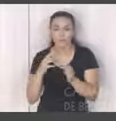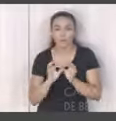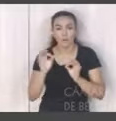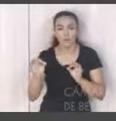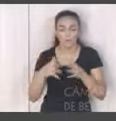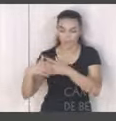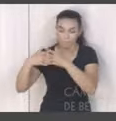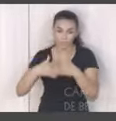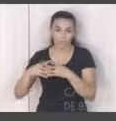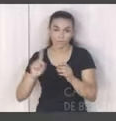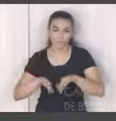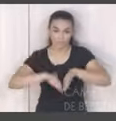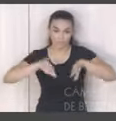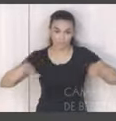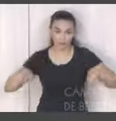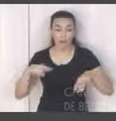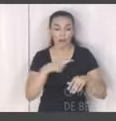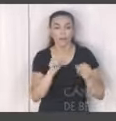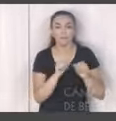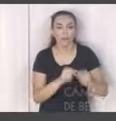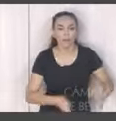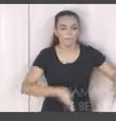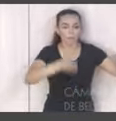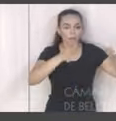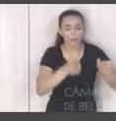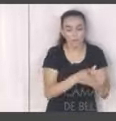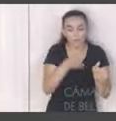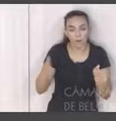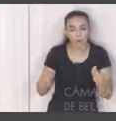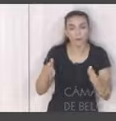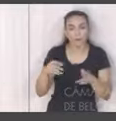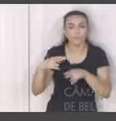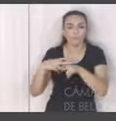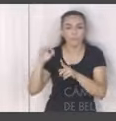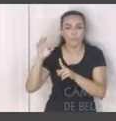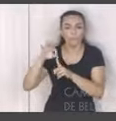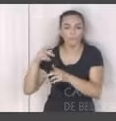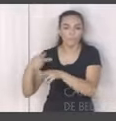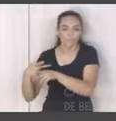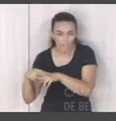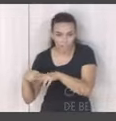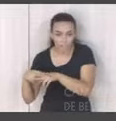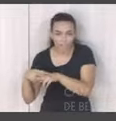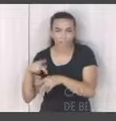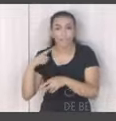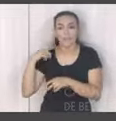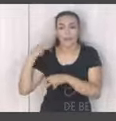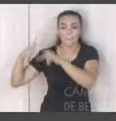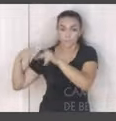-porta e montam a barrada do lado do ponto verde. Quando a população coloca